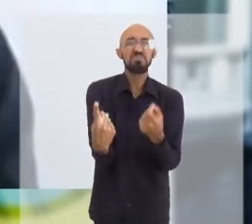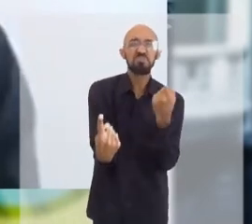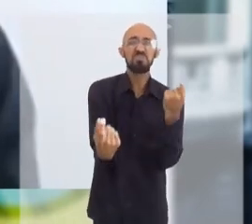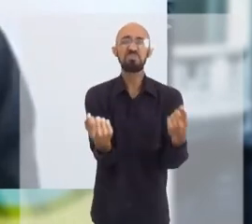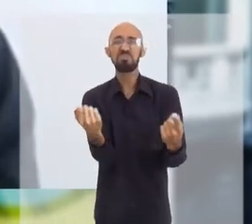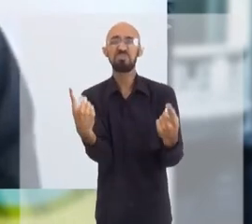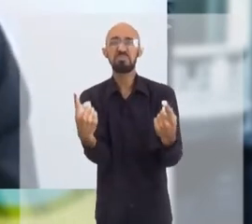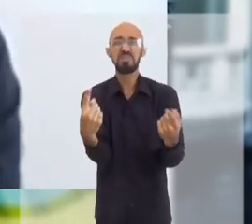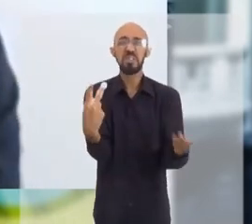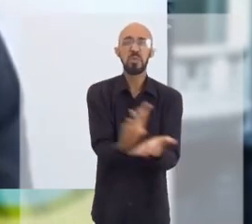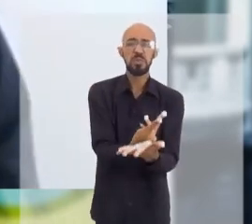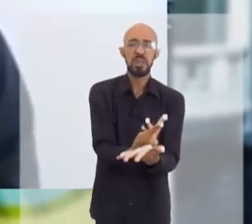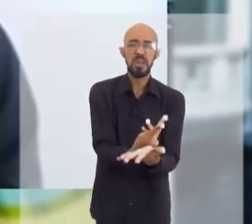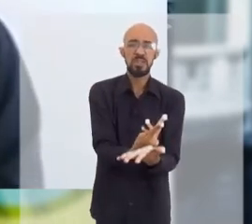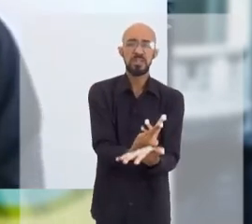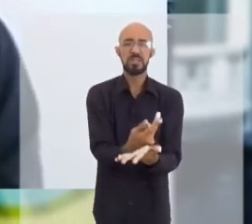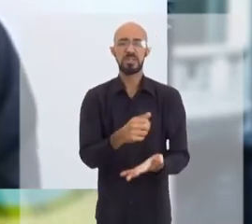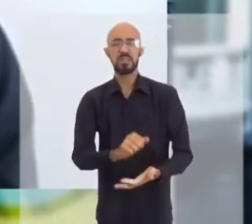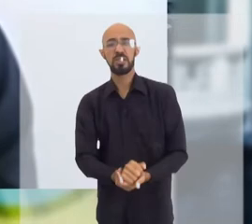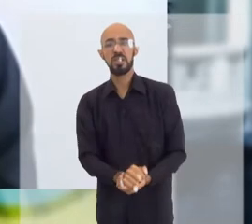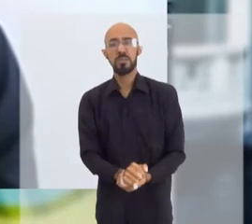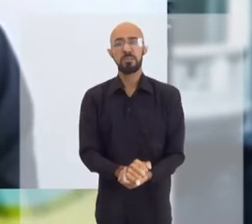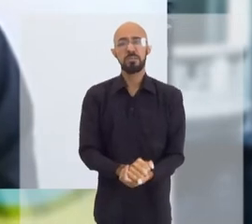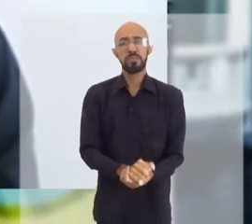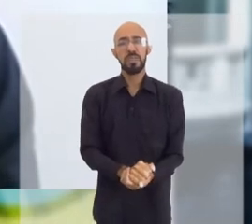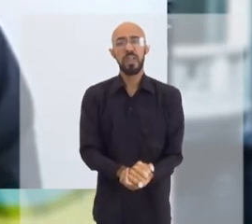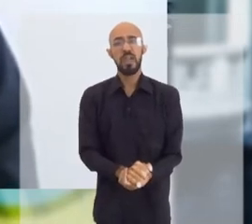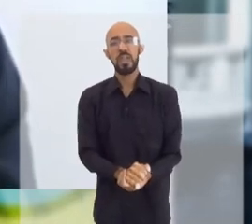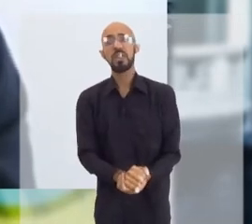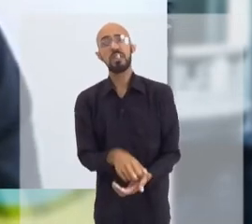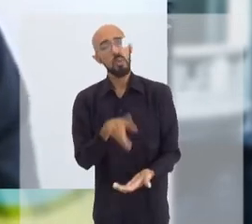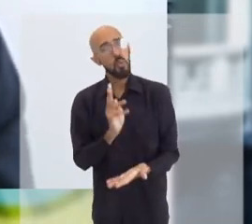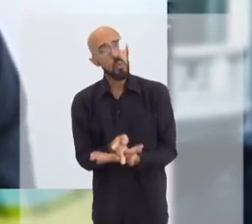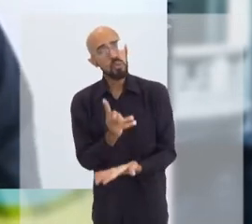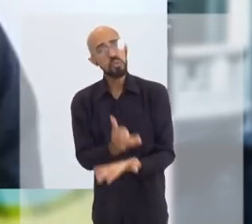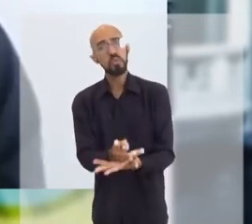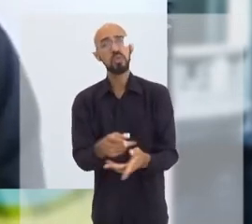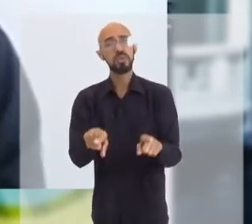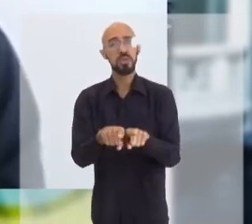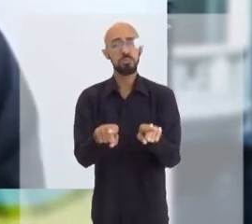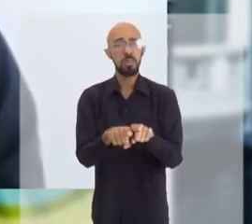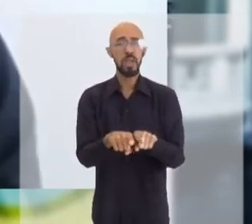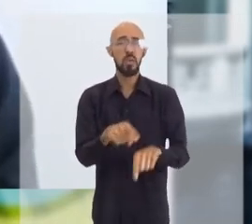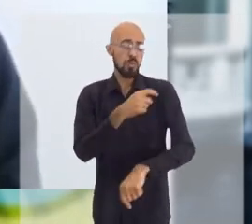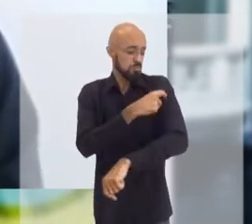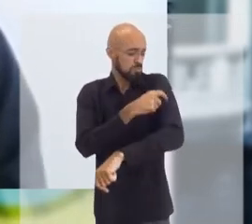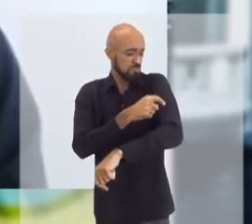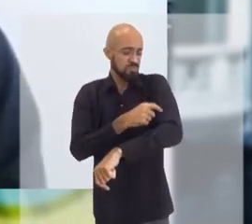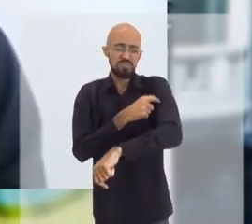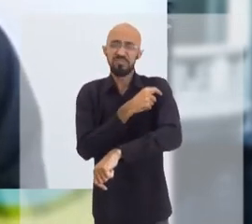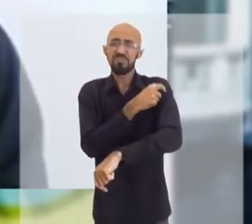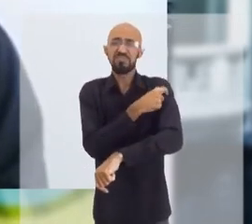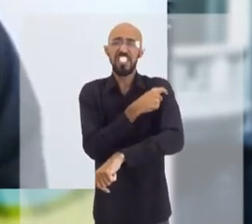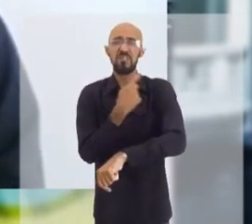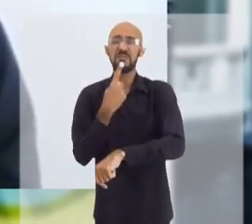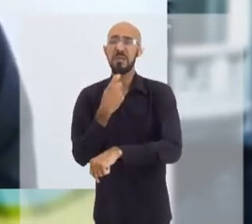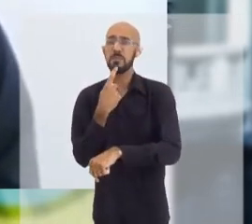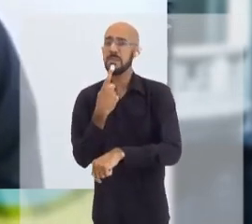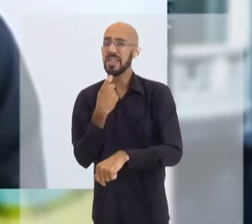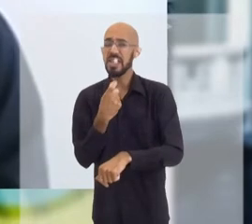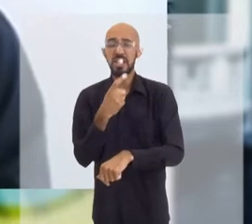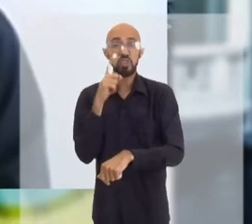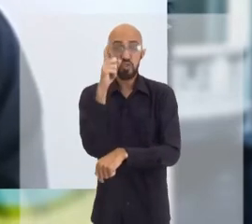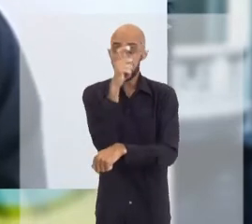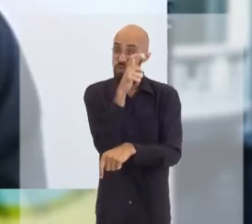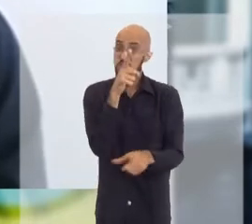consultório porque a gente não vê mais casos de pneumonia, e assim segue, segue com as cataporas, suas complicações, não